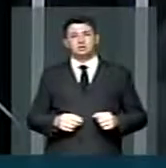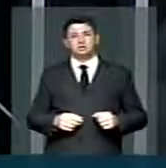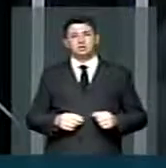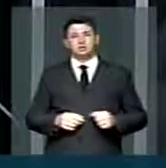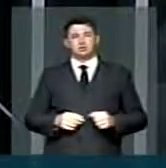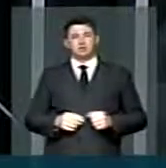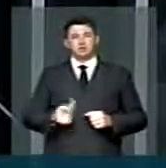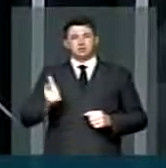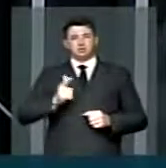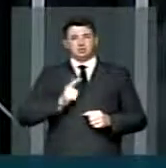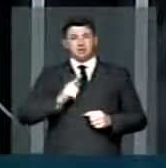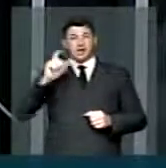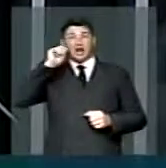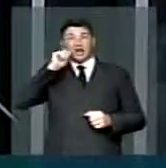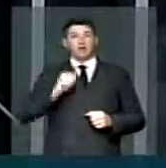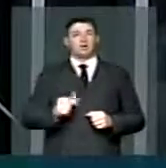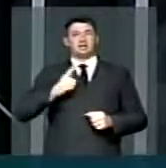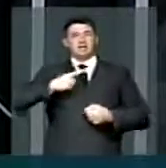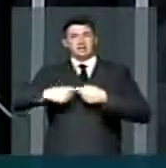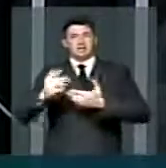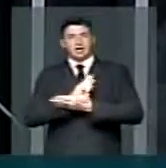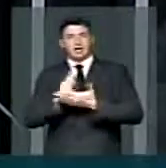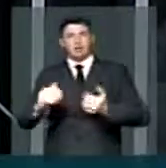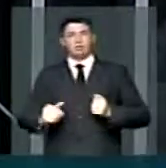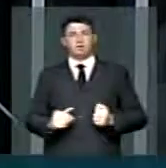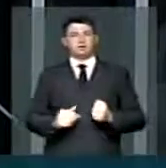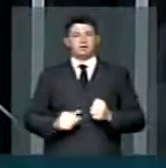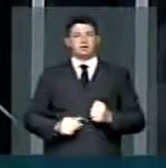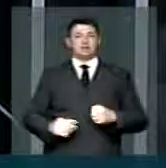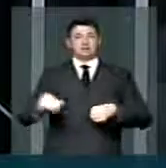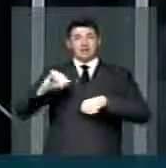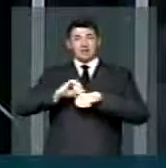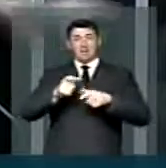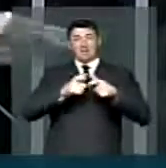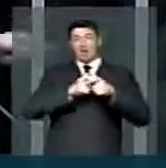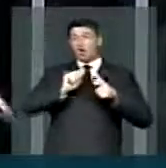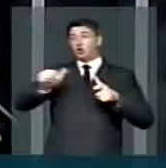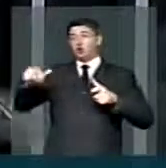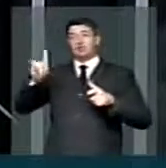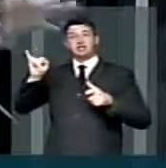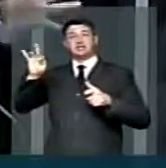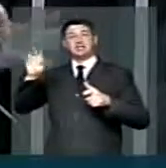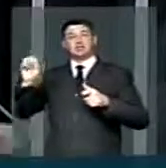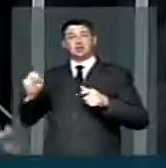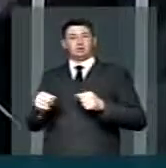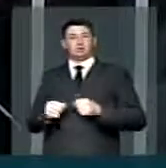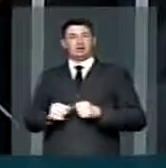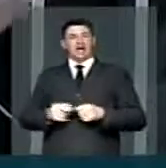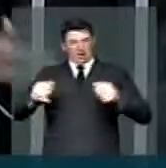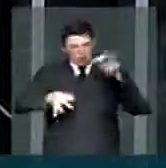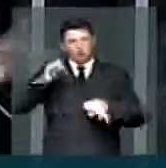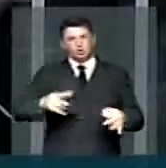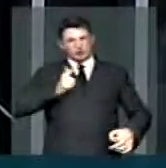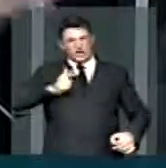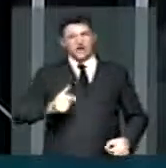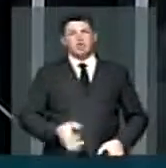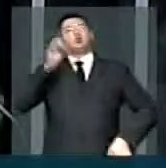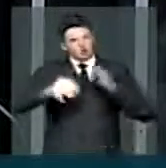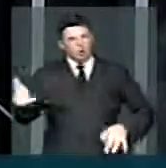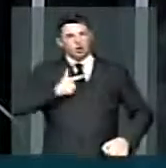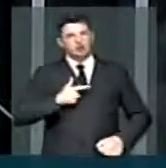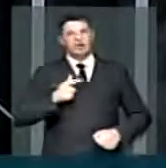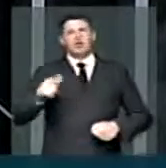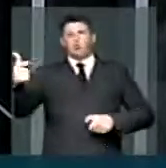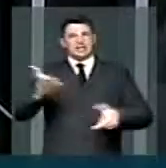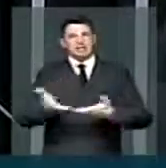embaixo em Alagoas por exemplo tem municípios que a sede é menor do que um povoado é justo que esse povo não tenha os